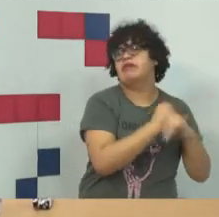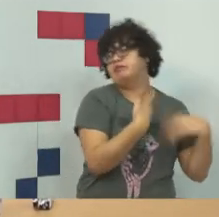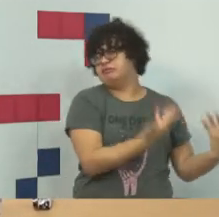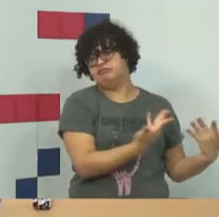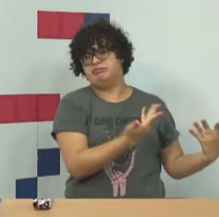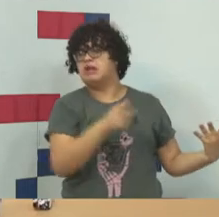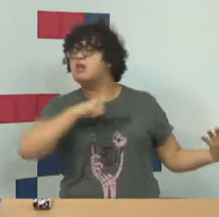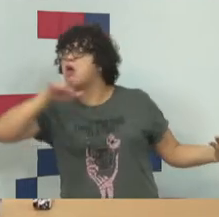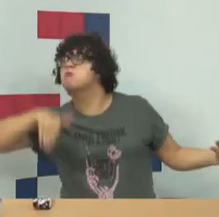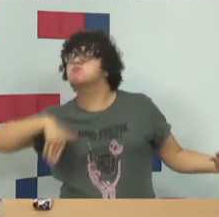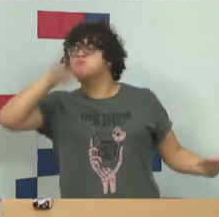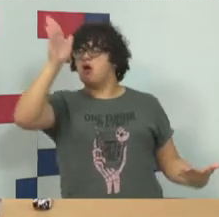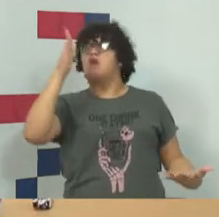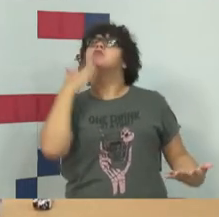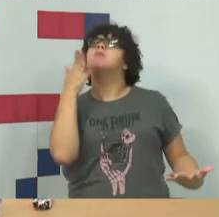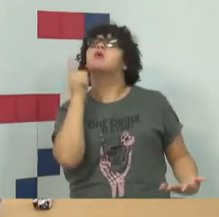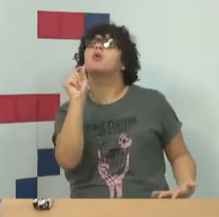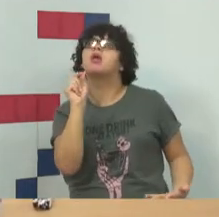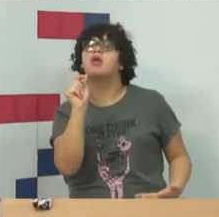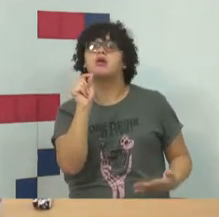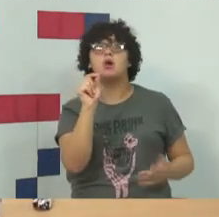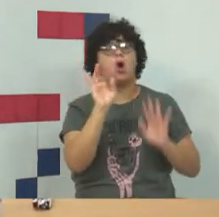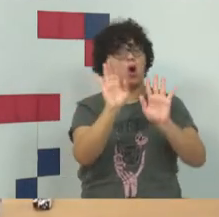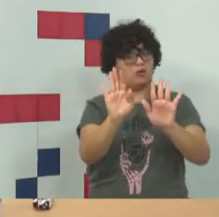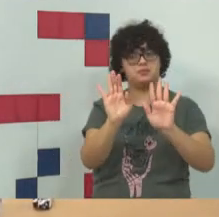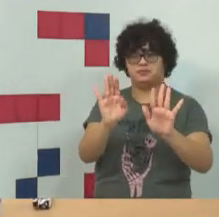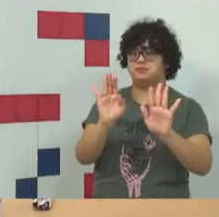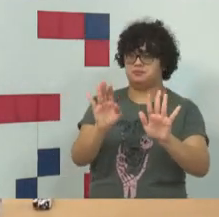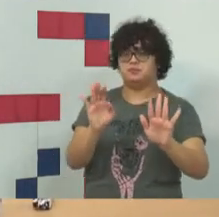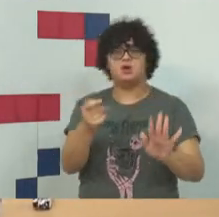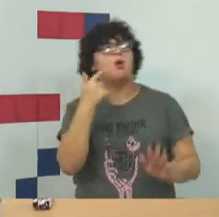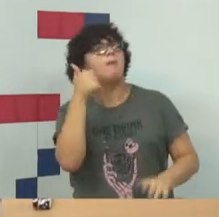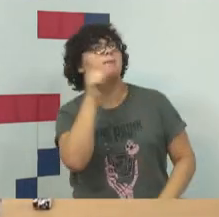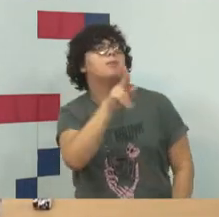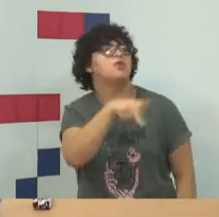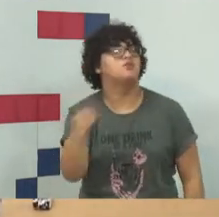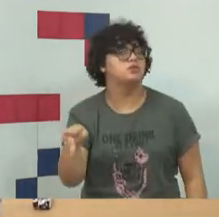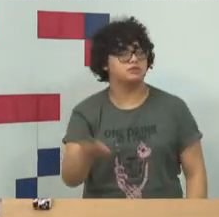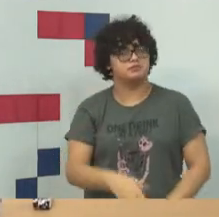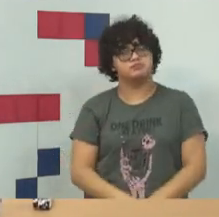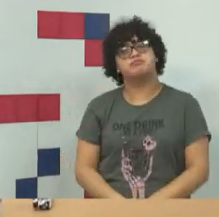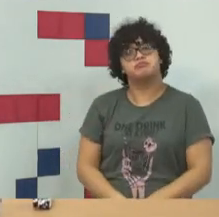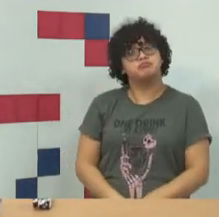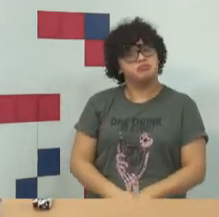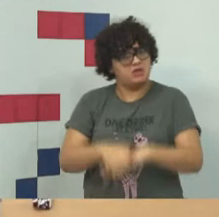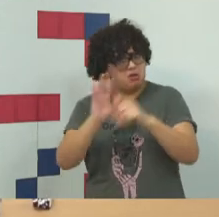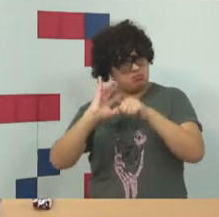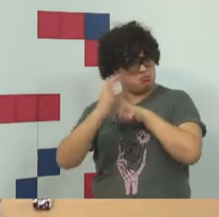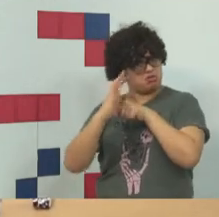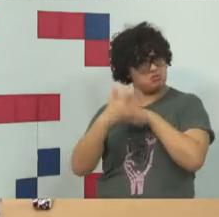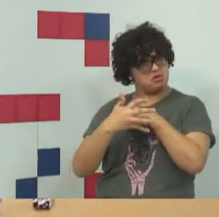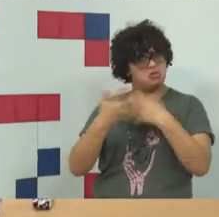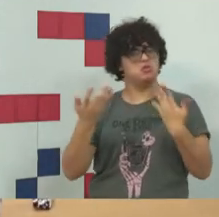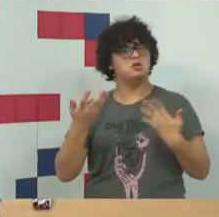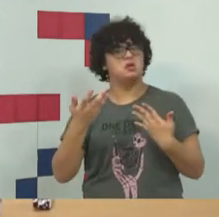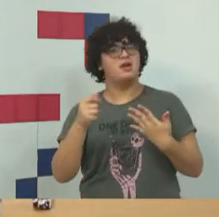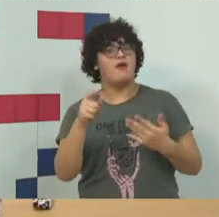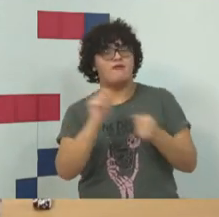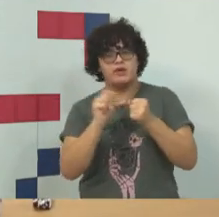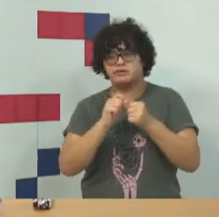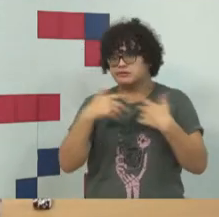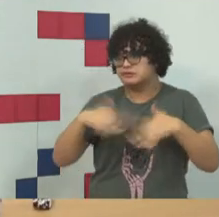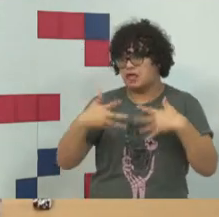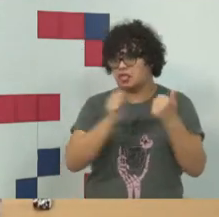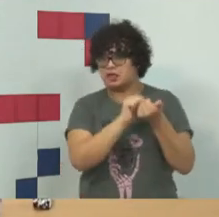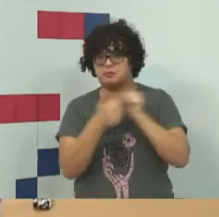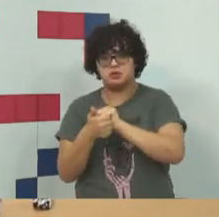deste ramo do direito. Diziam lá, perdão, diziam lá os professores, a pandemia fez com que os advogados, os